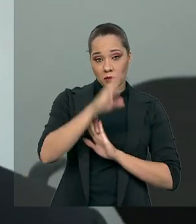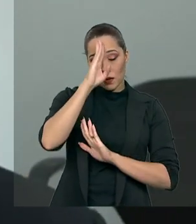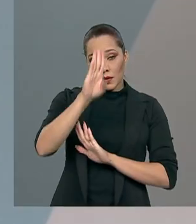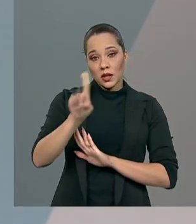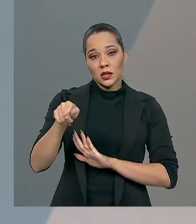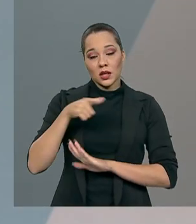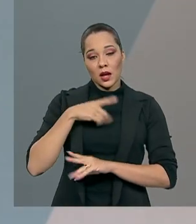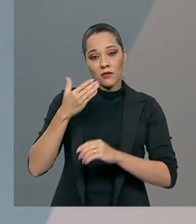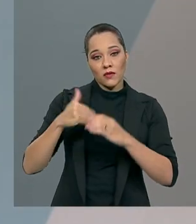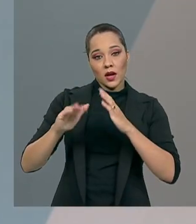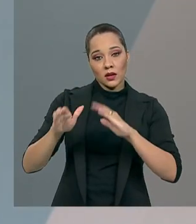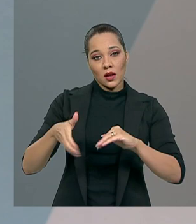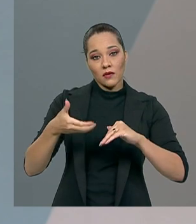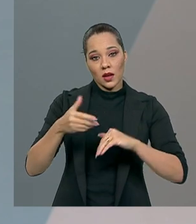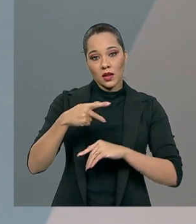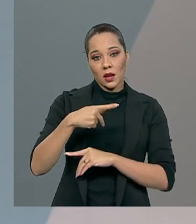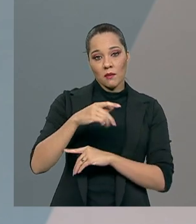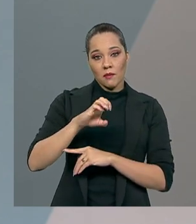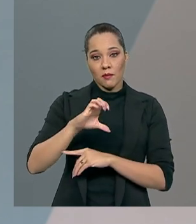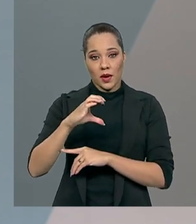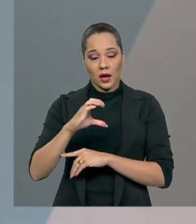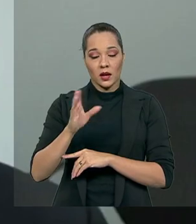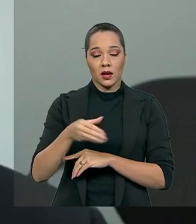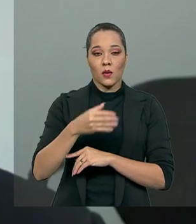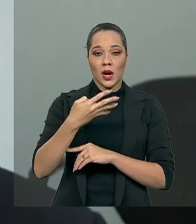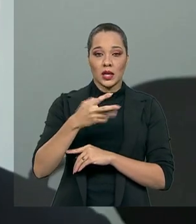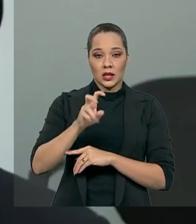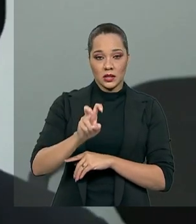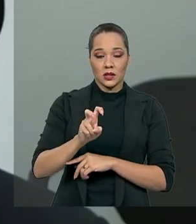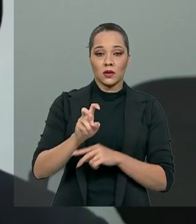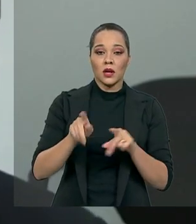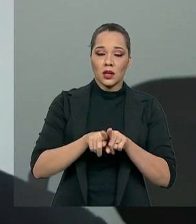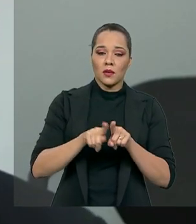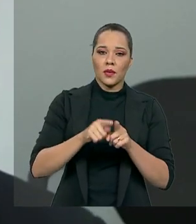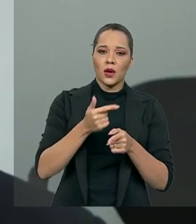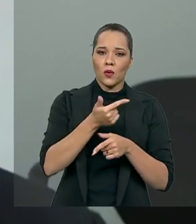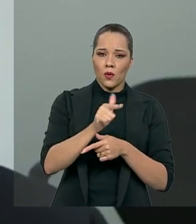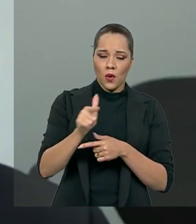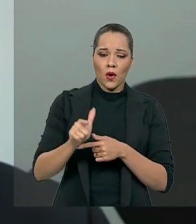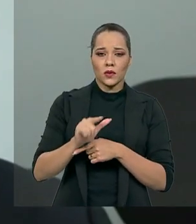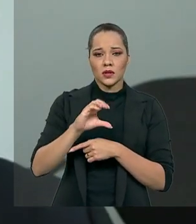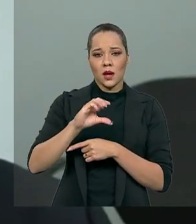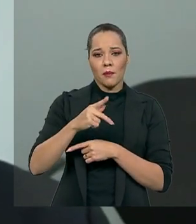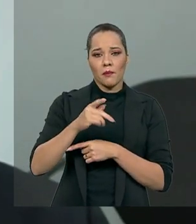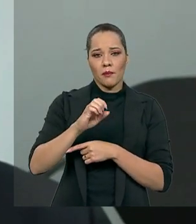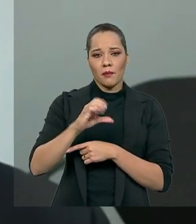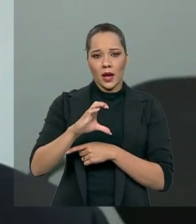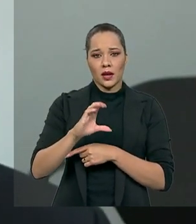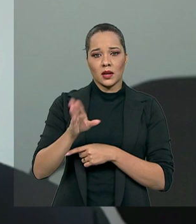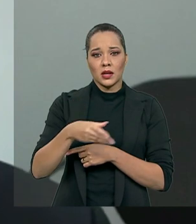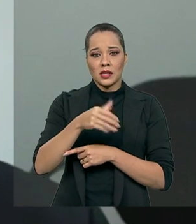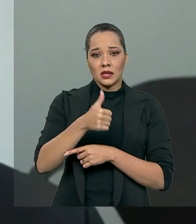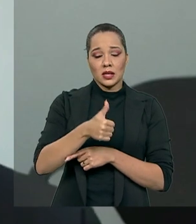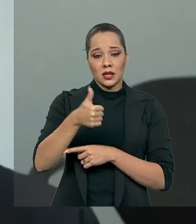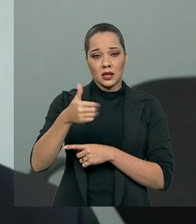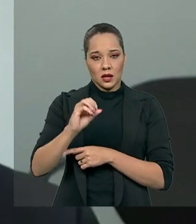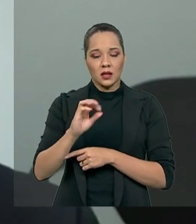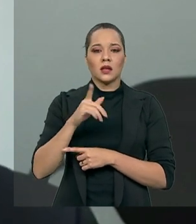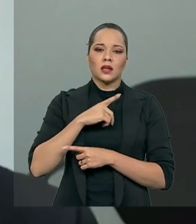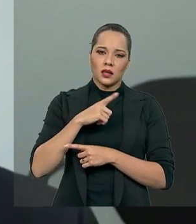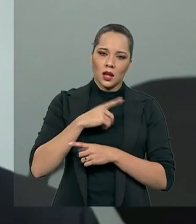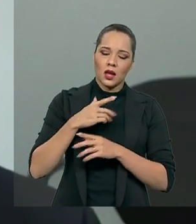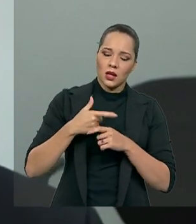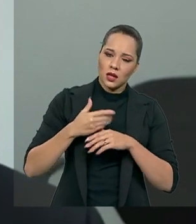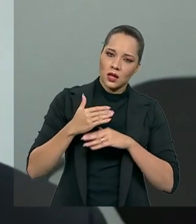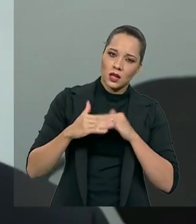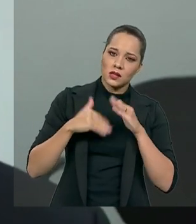Congresso, nas PECs 45, principalmente, e também com alguns pontos da PEC 110, geram crescimento econômico. Tem um estudo do